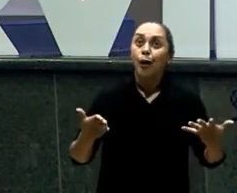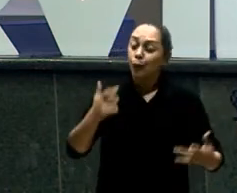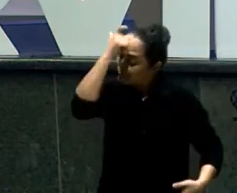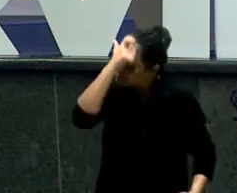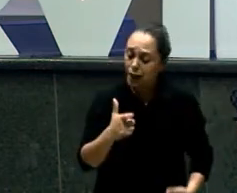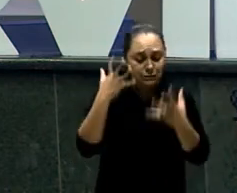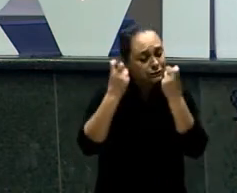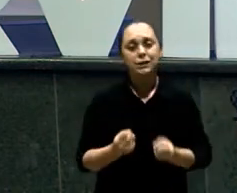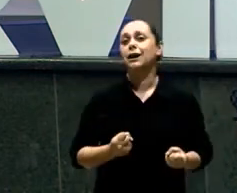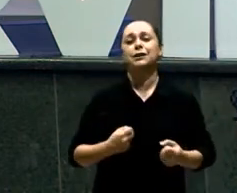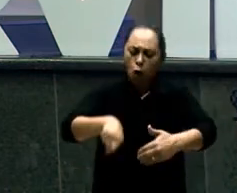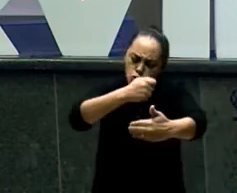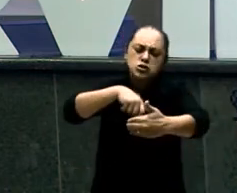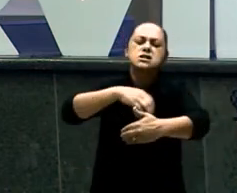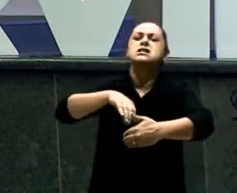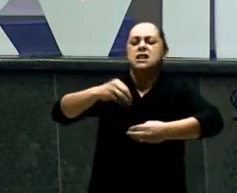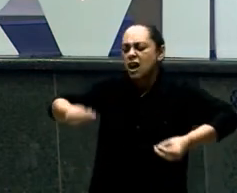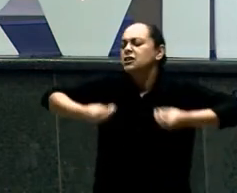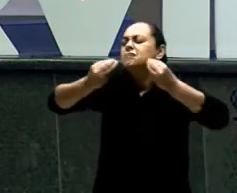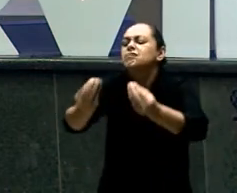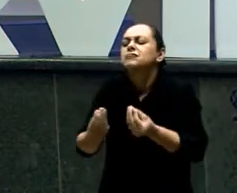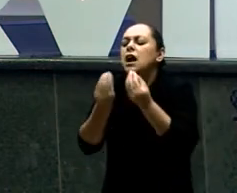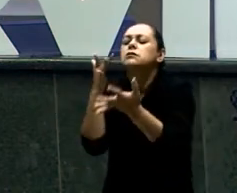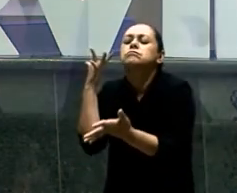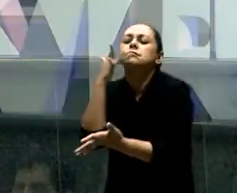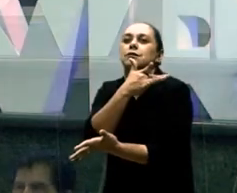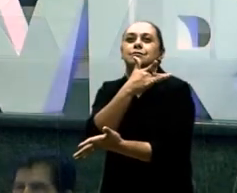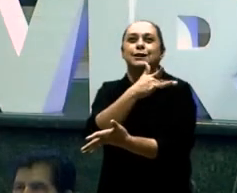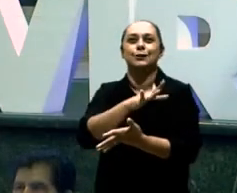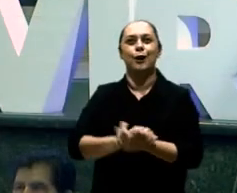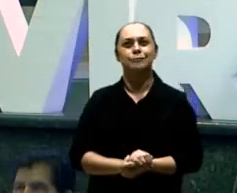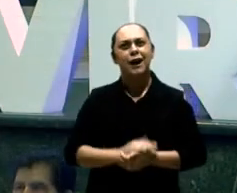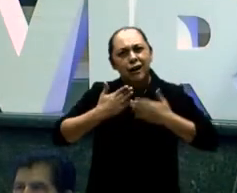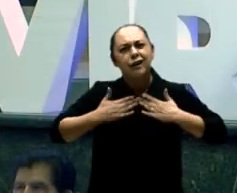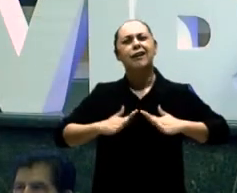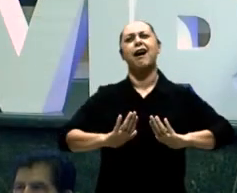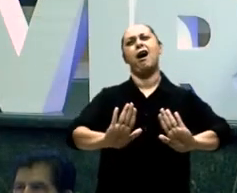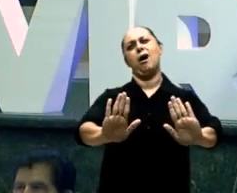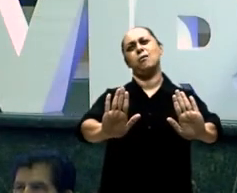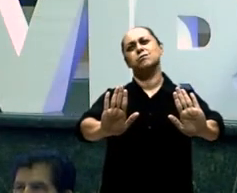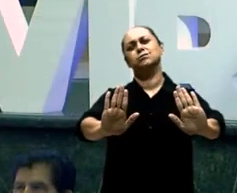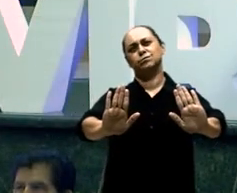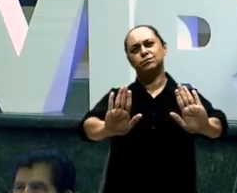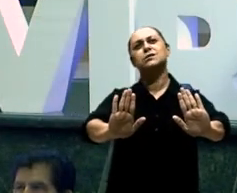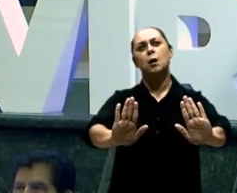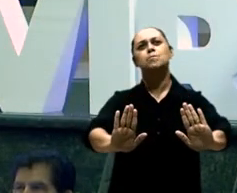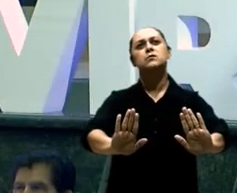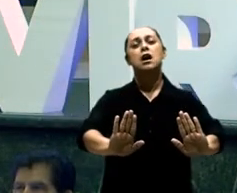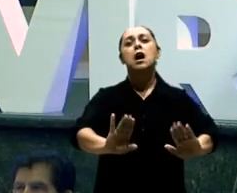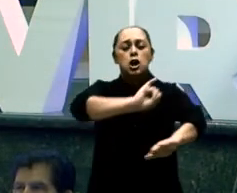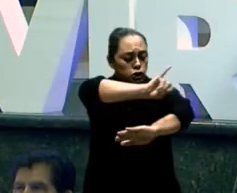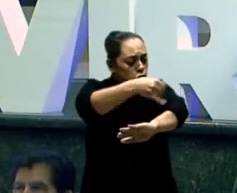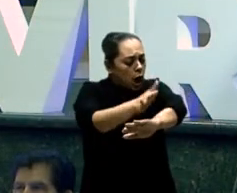primogenitura Porque ele não suportou Ver aquele prato De comida Bem feito Que Jacó fez Jacó Fez